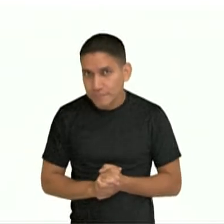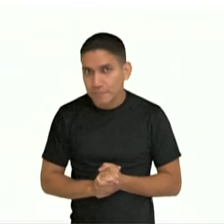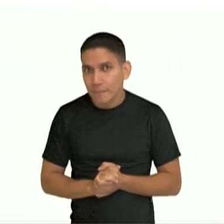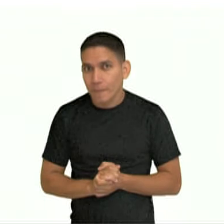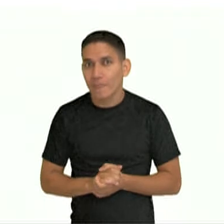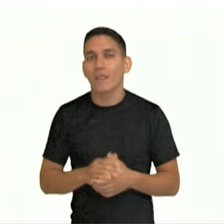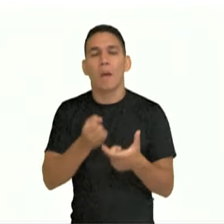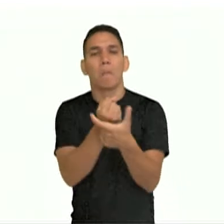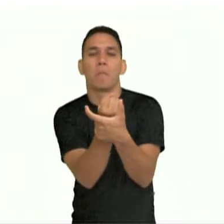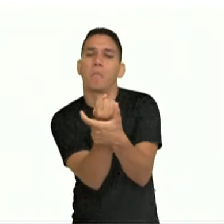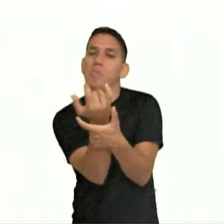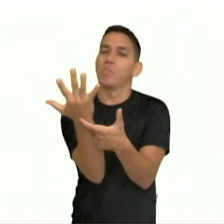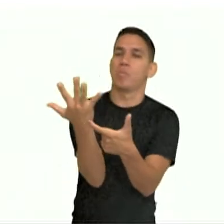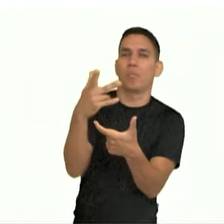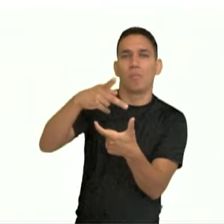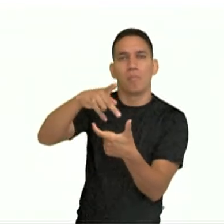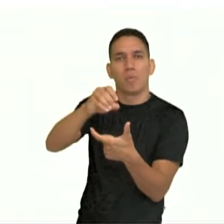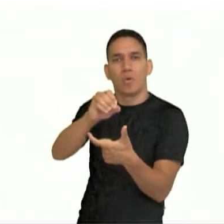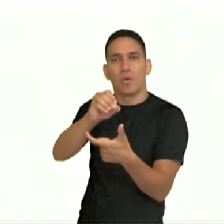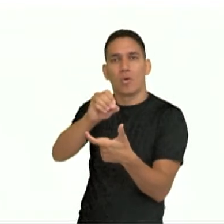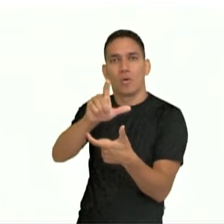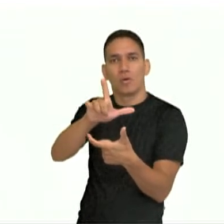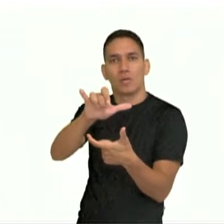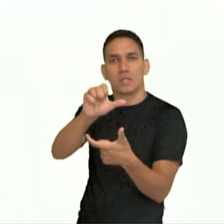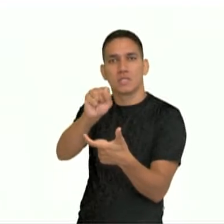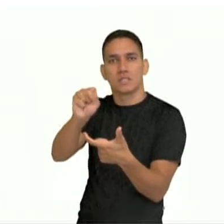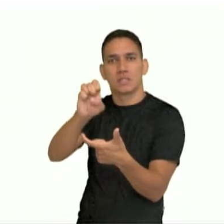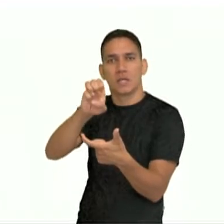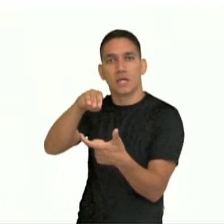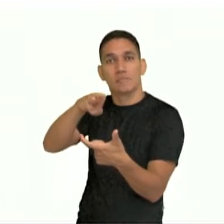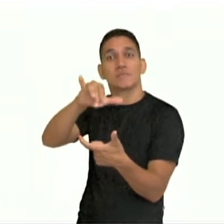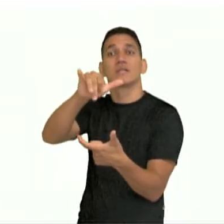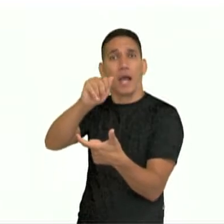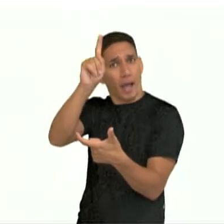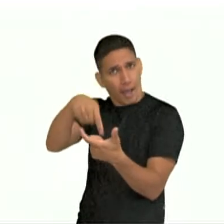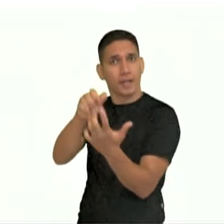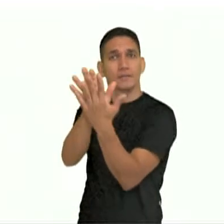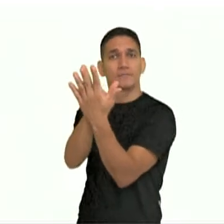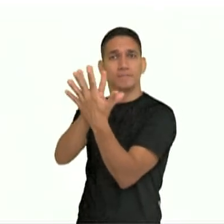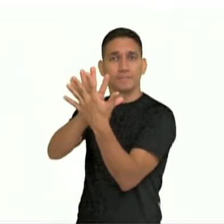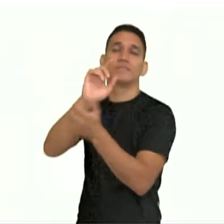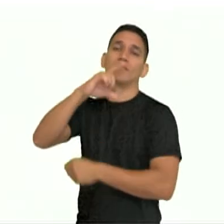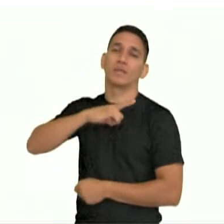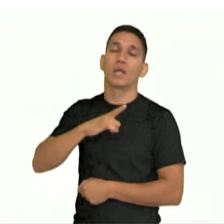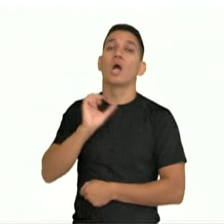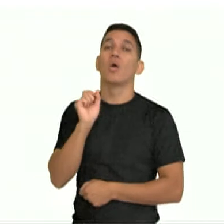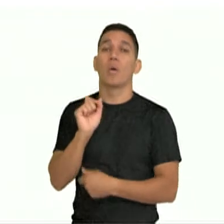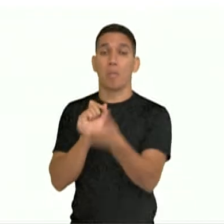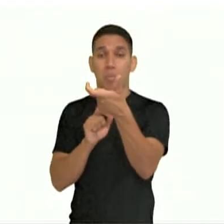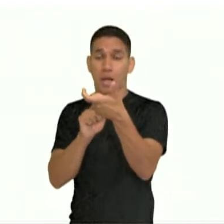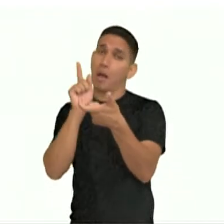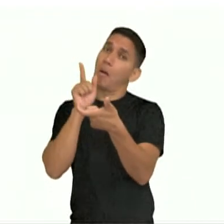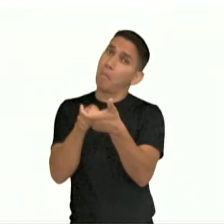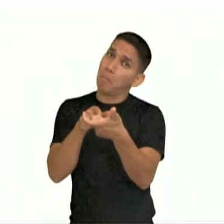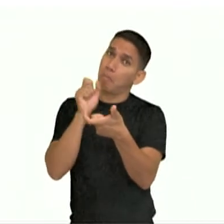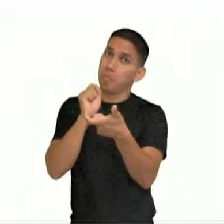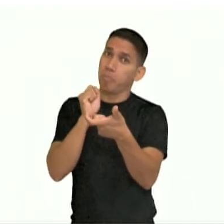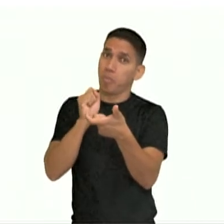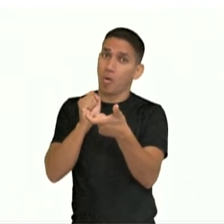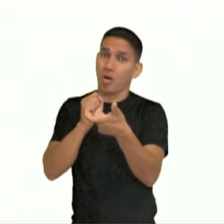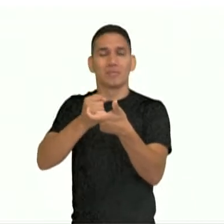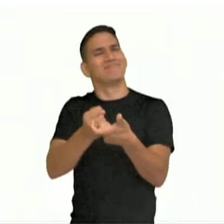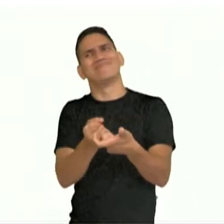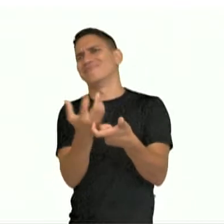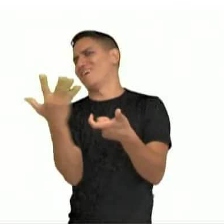polissemia. Sim, o duplo sentido. Uma palavra pode ter vários significados.